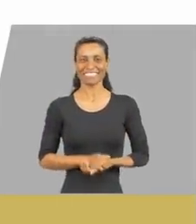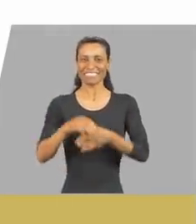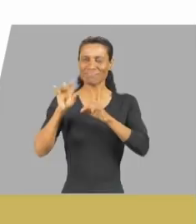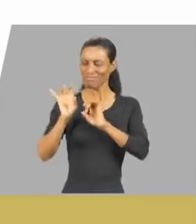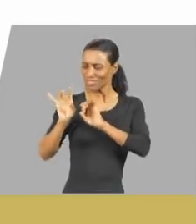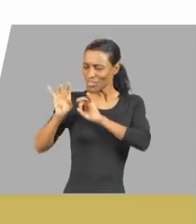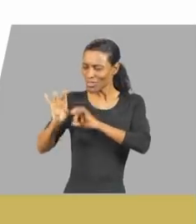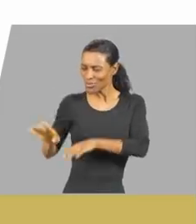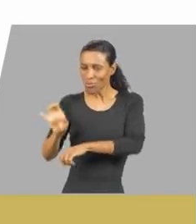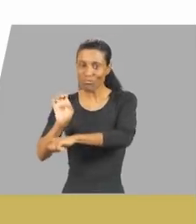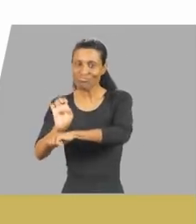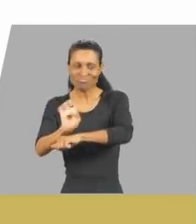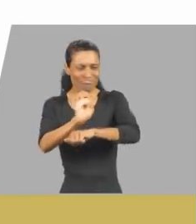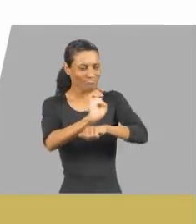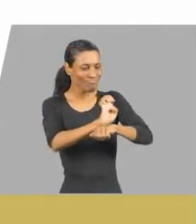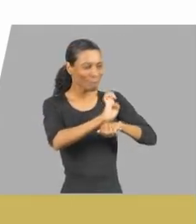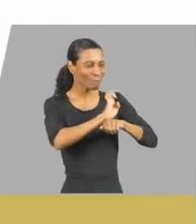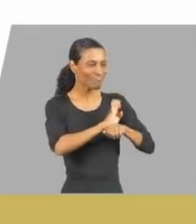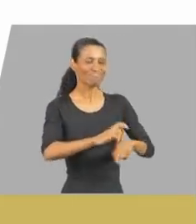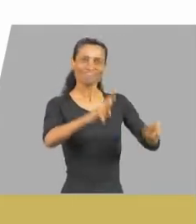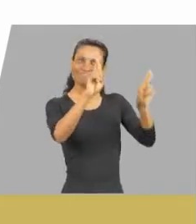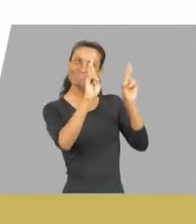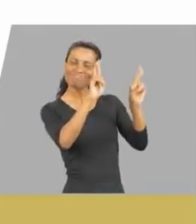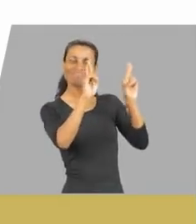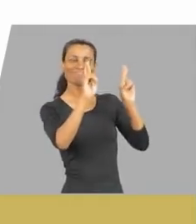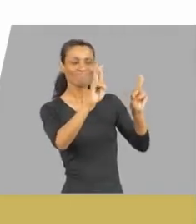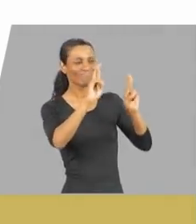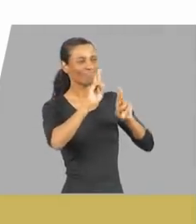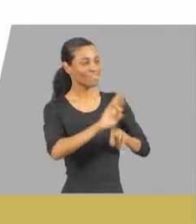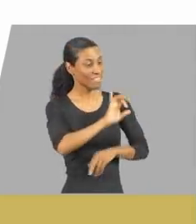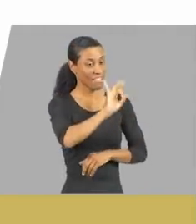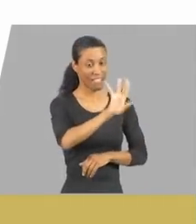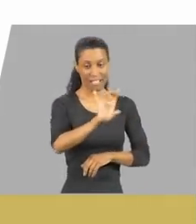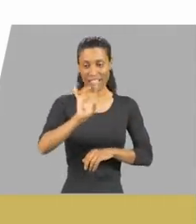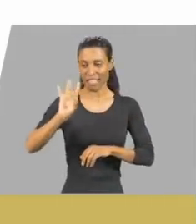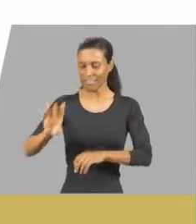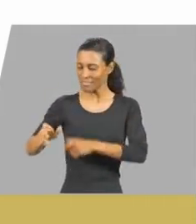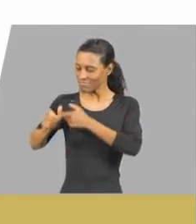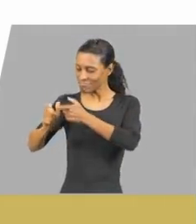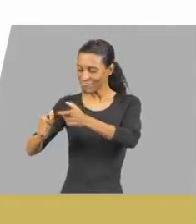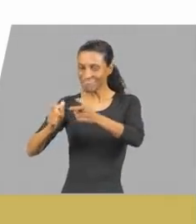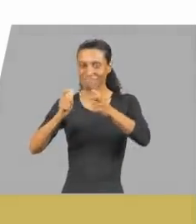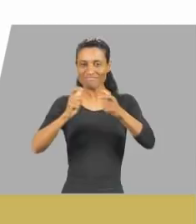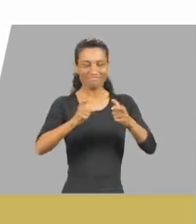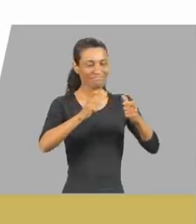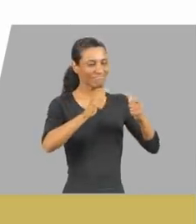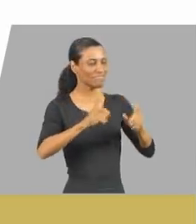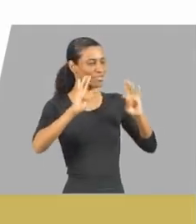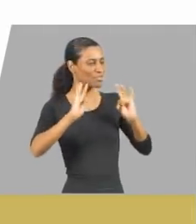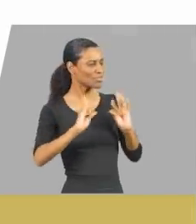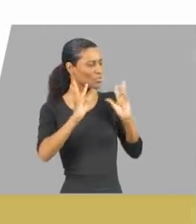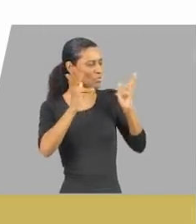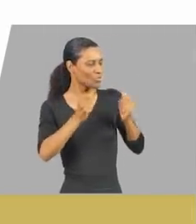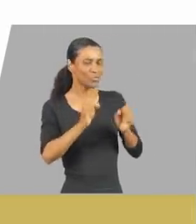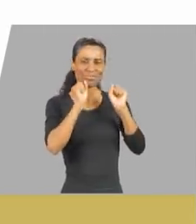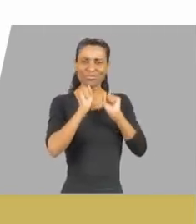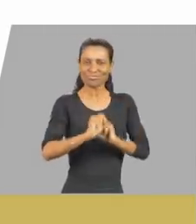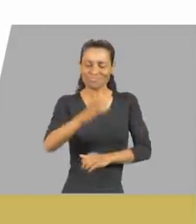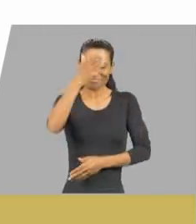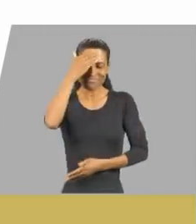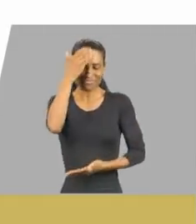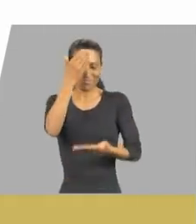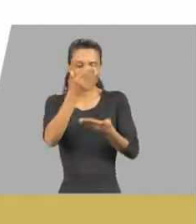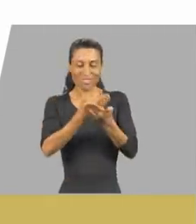soprando em todo estado a esperança. Em cada canto, em cada lado, somos todos confiança.